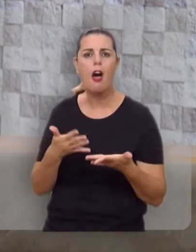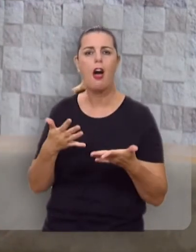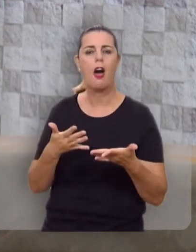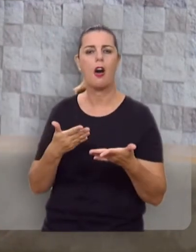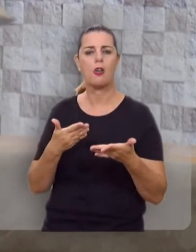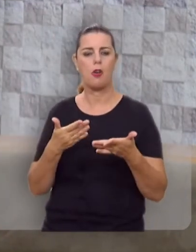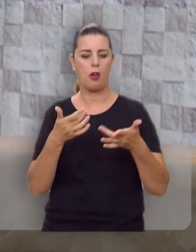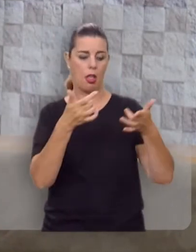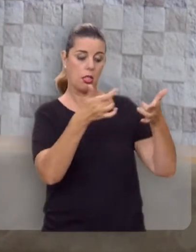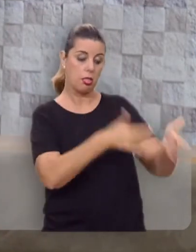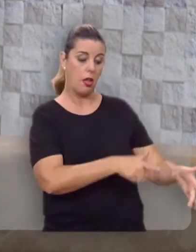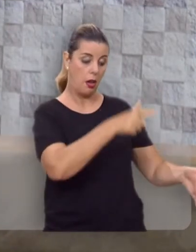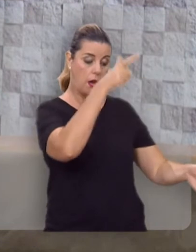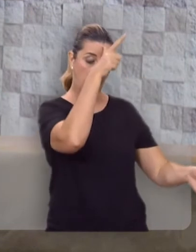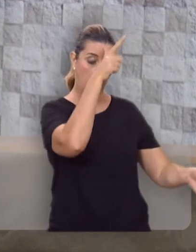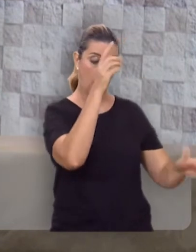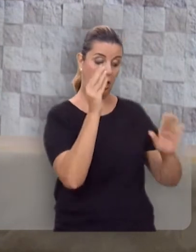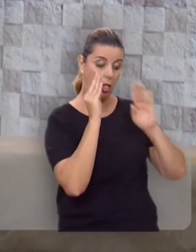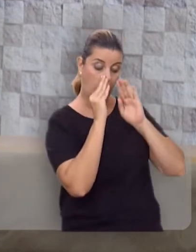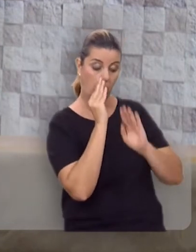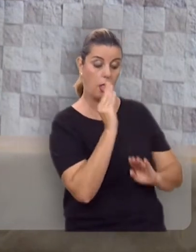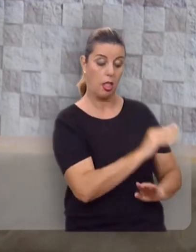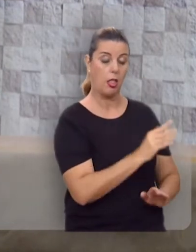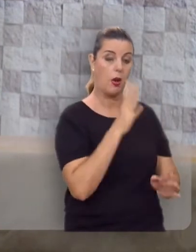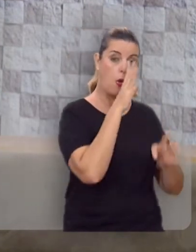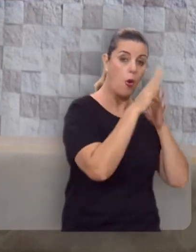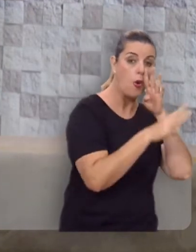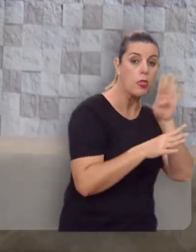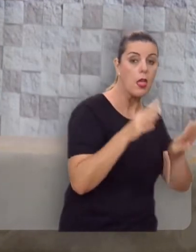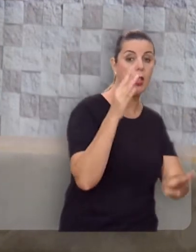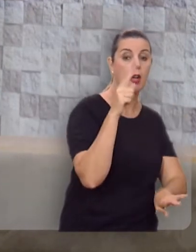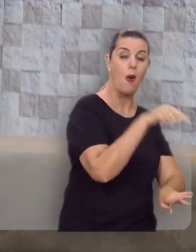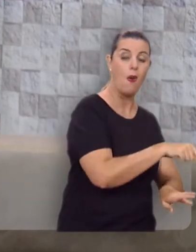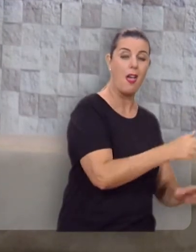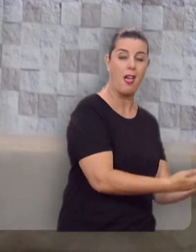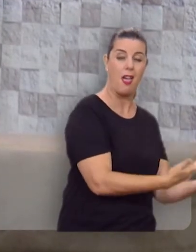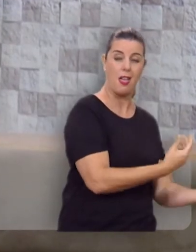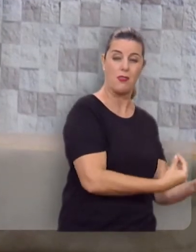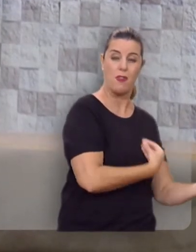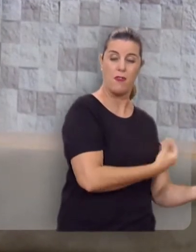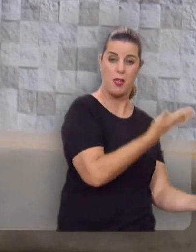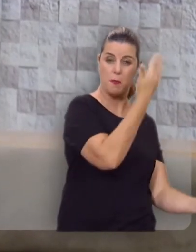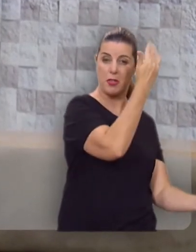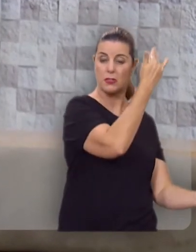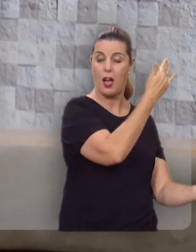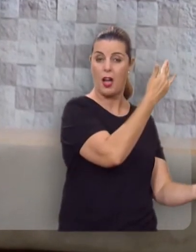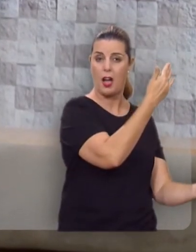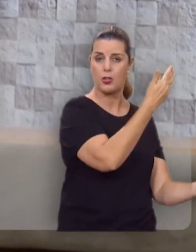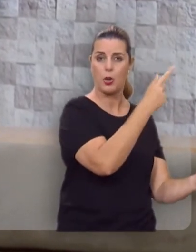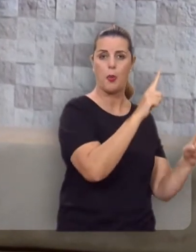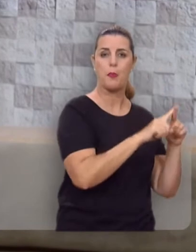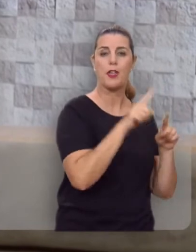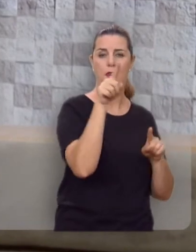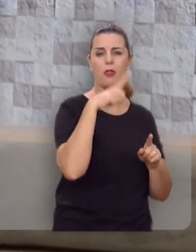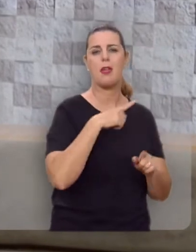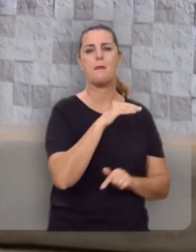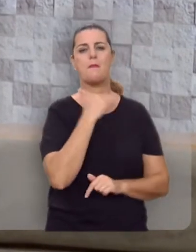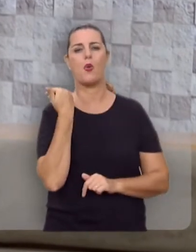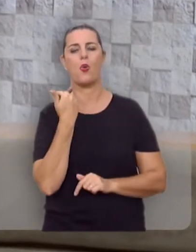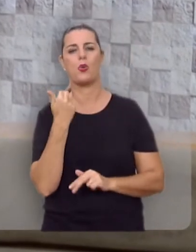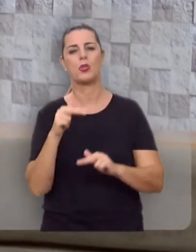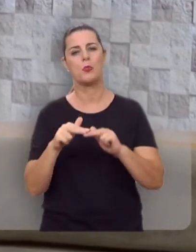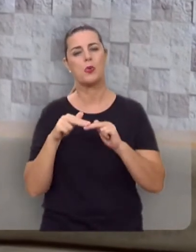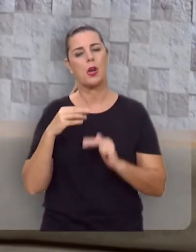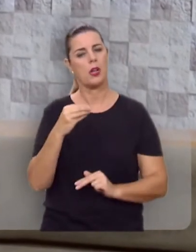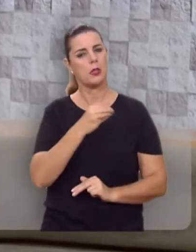sai da potestade de Satanás, do reino das trevas, da condenação sobre a qual você vivia. Porque você estava